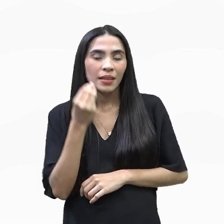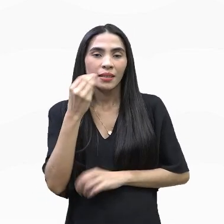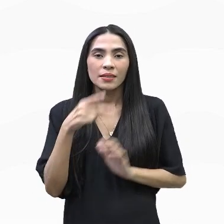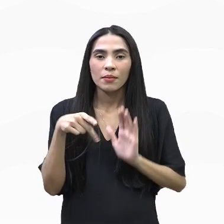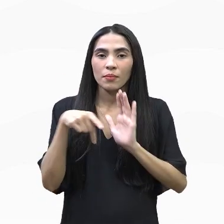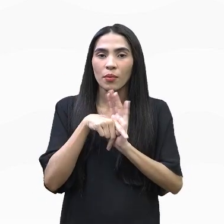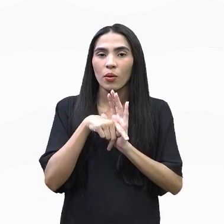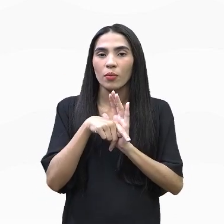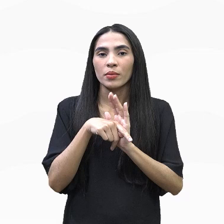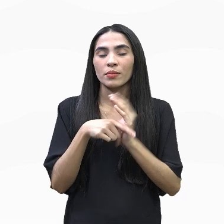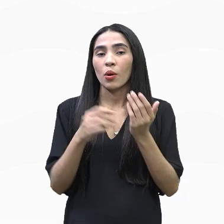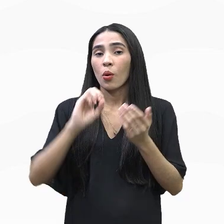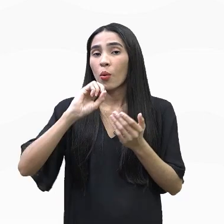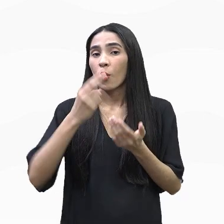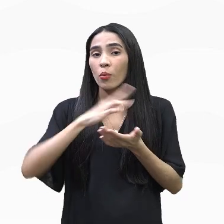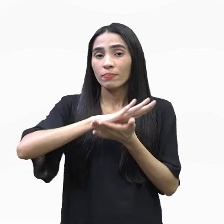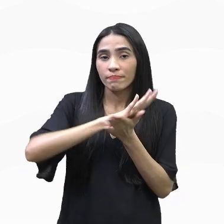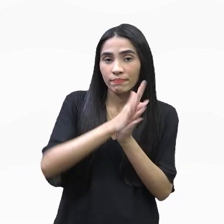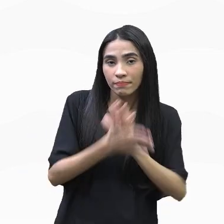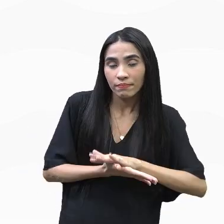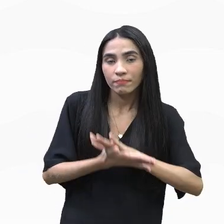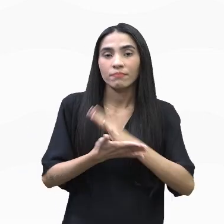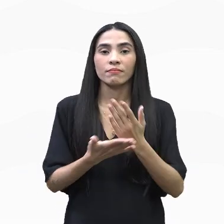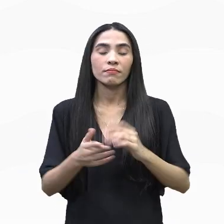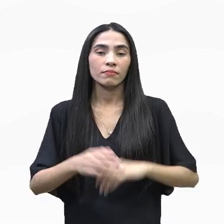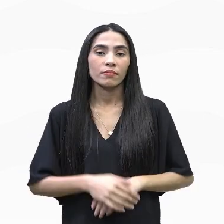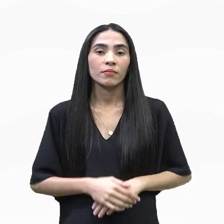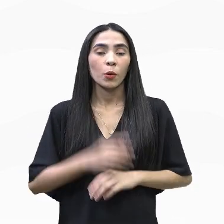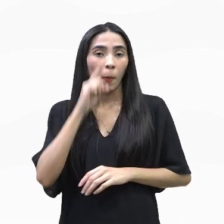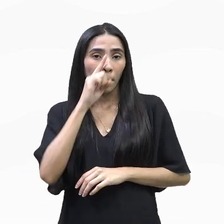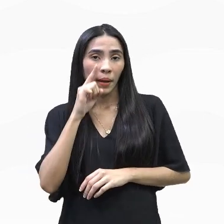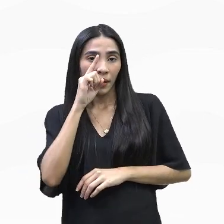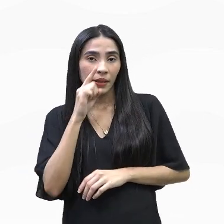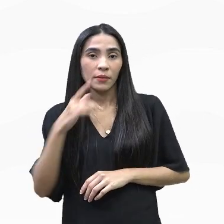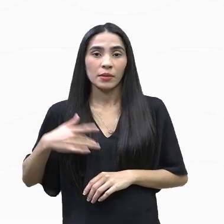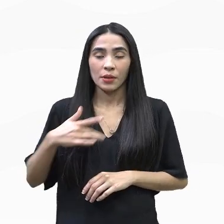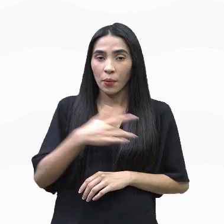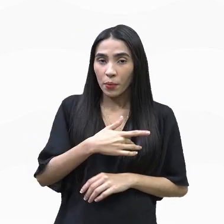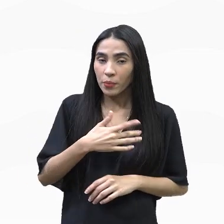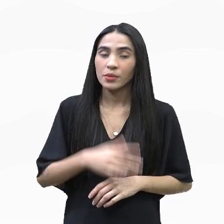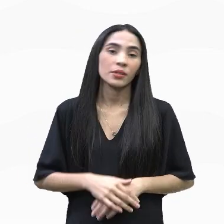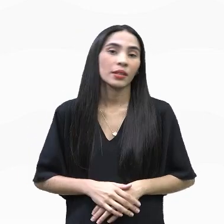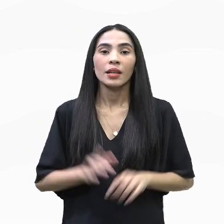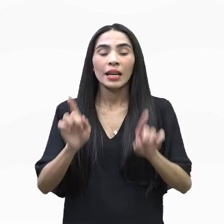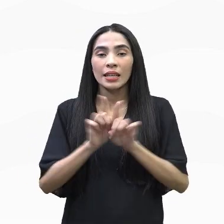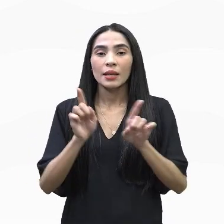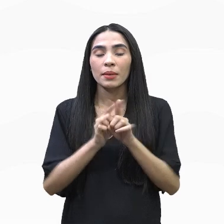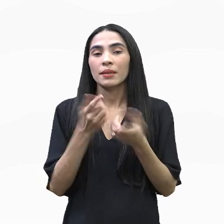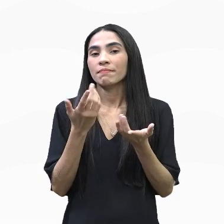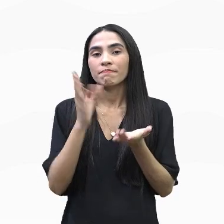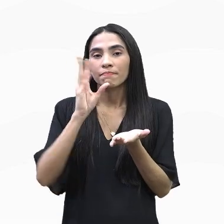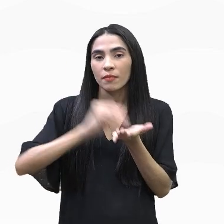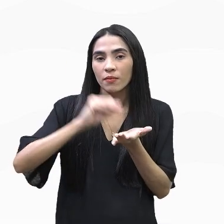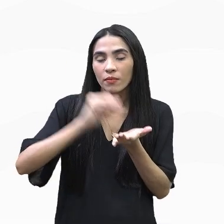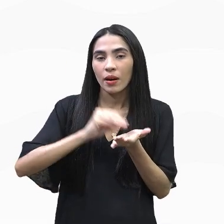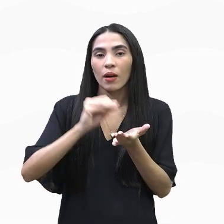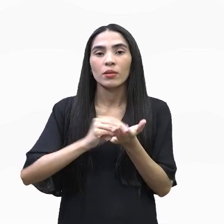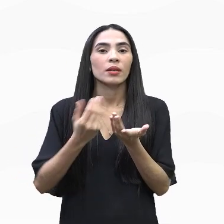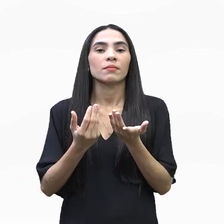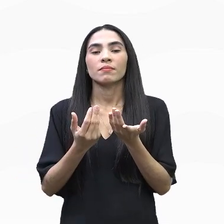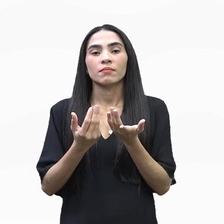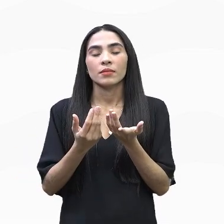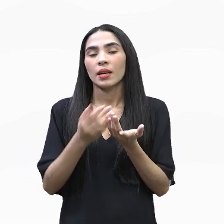discriminação, dos riscos à saúde e da falta de acesso aos recursos